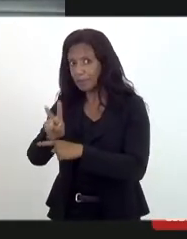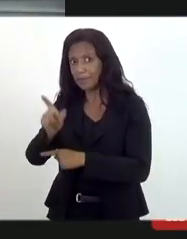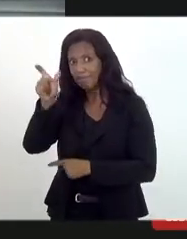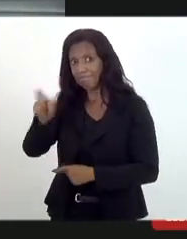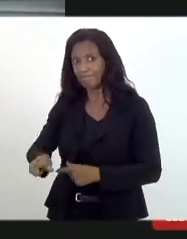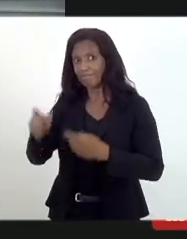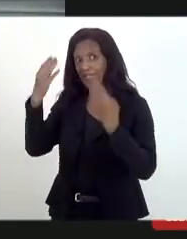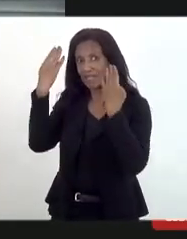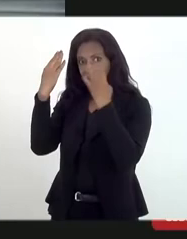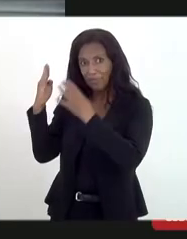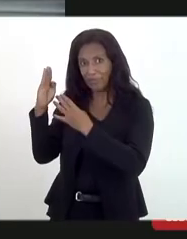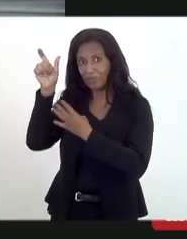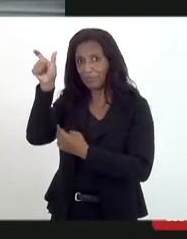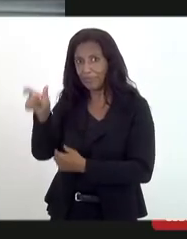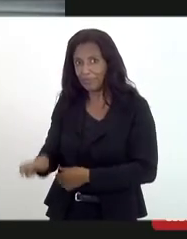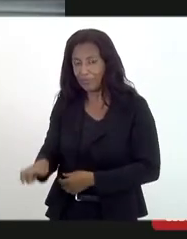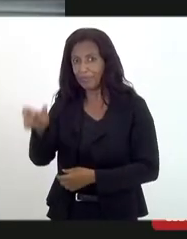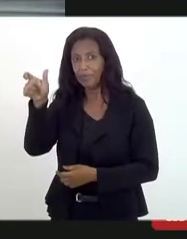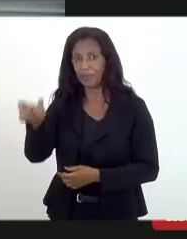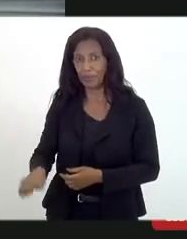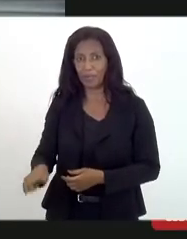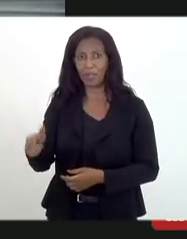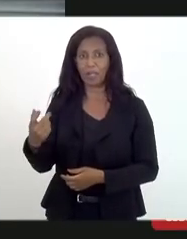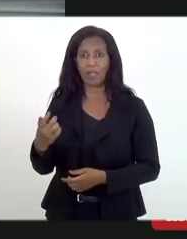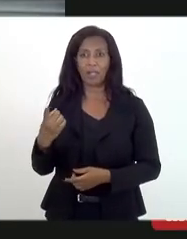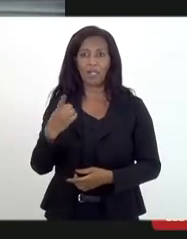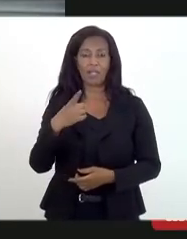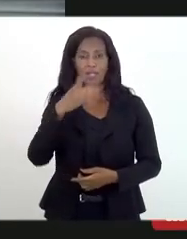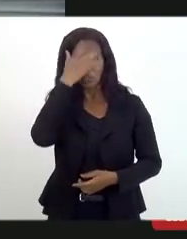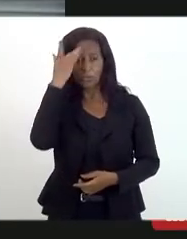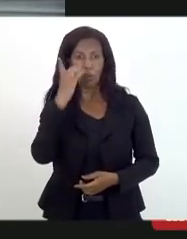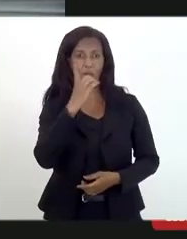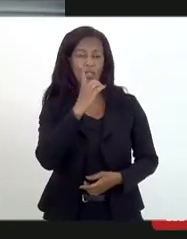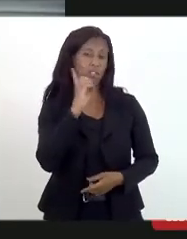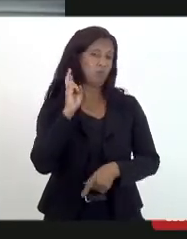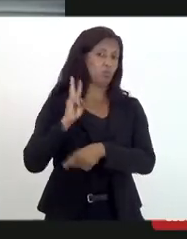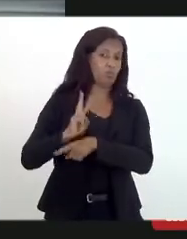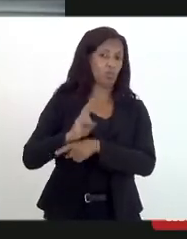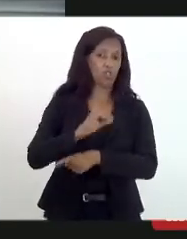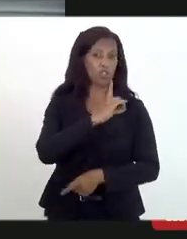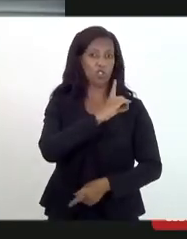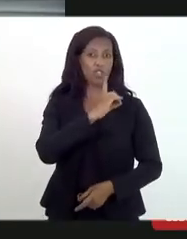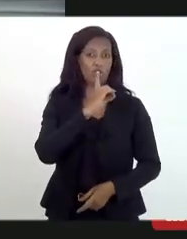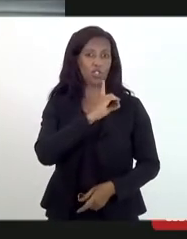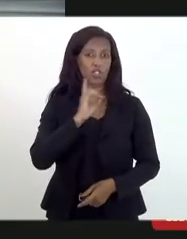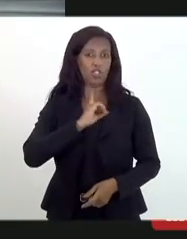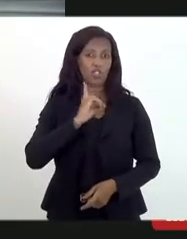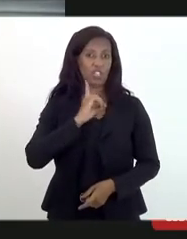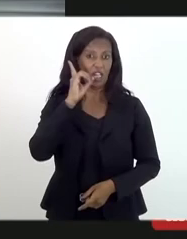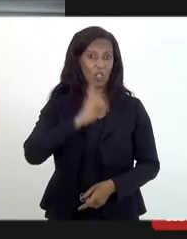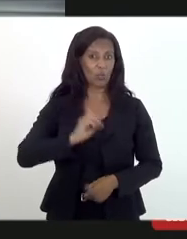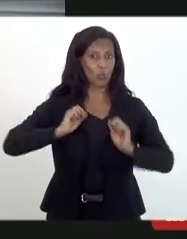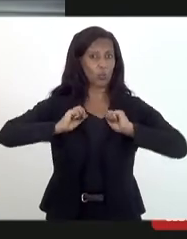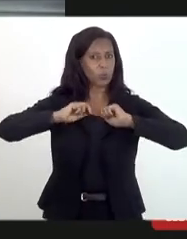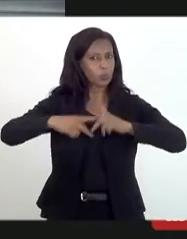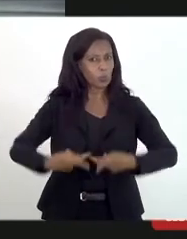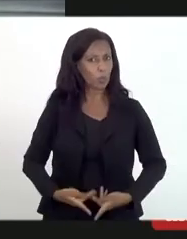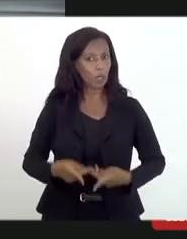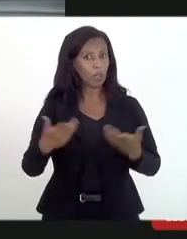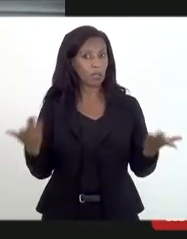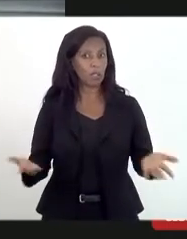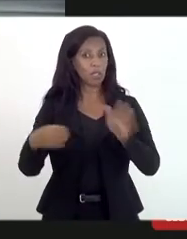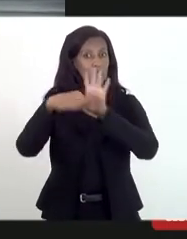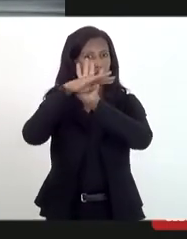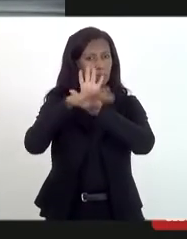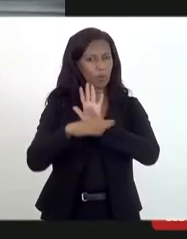violência, respaldar e resguardar defensores de direitos humanos. E não à toa é esse o programa que hoje acolhe